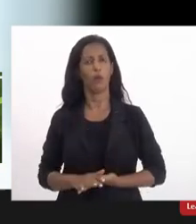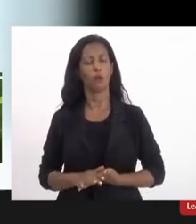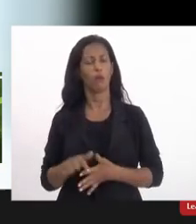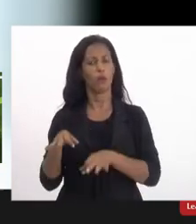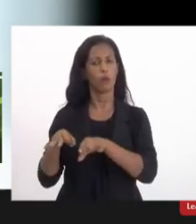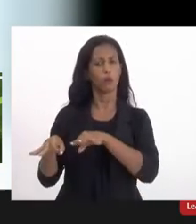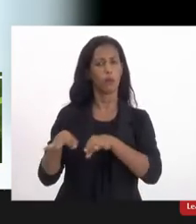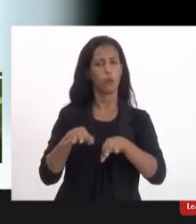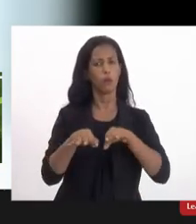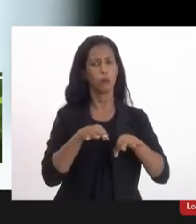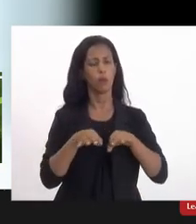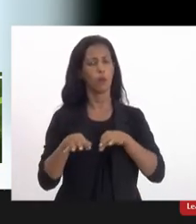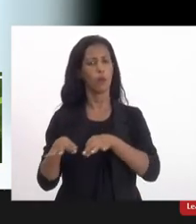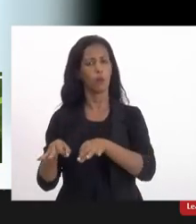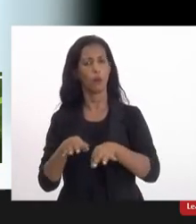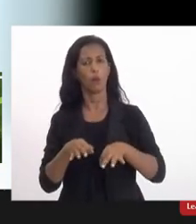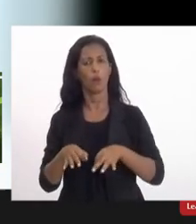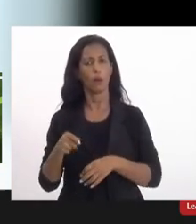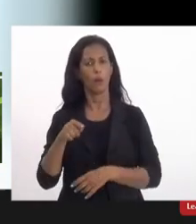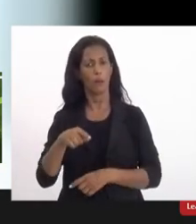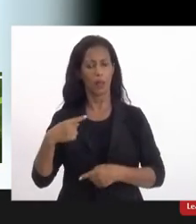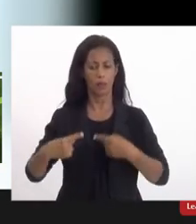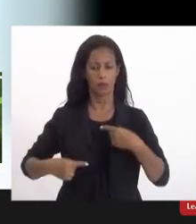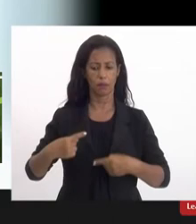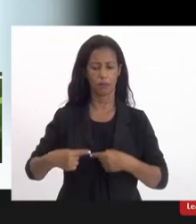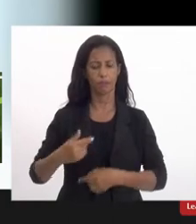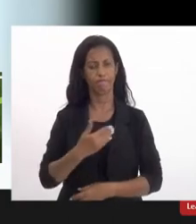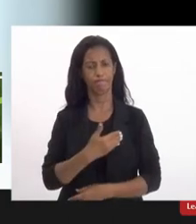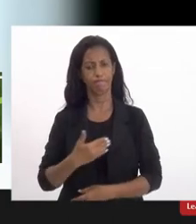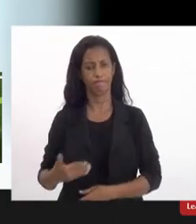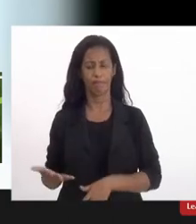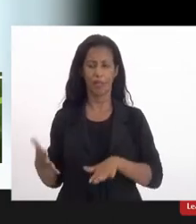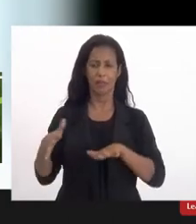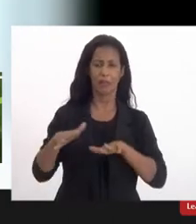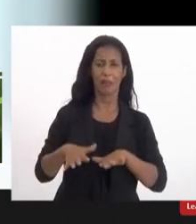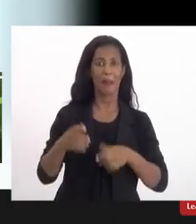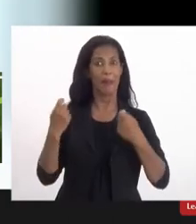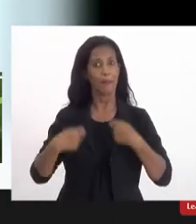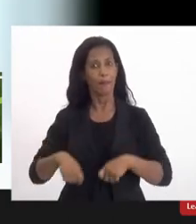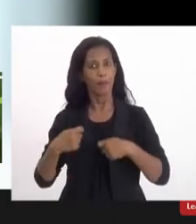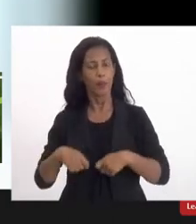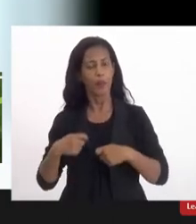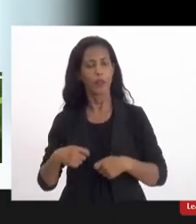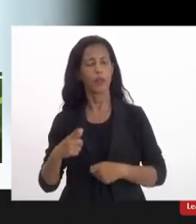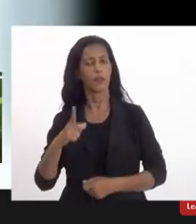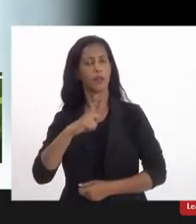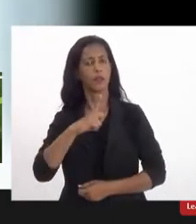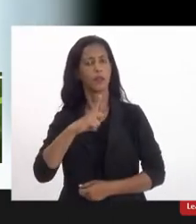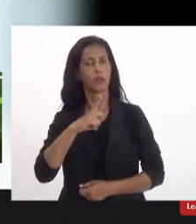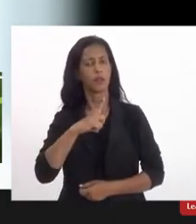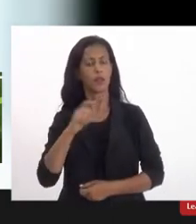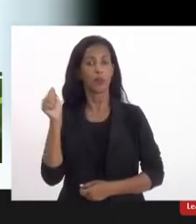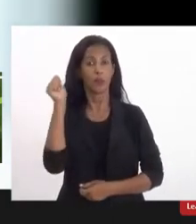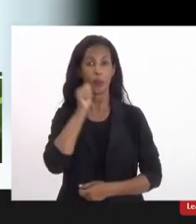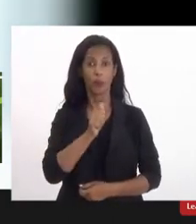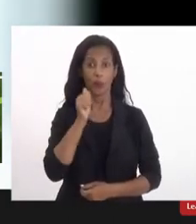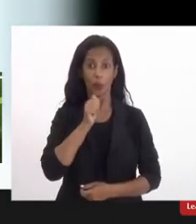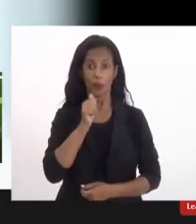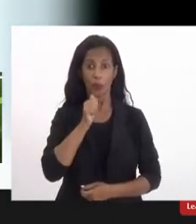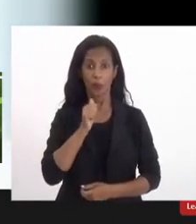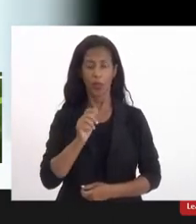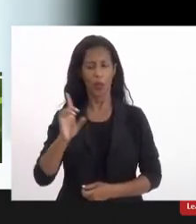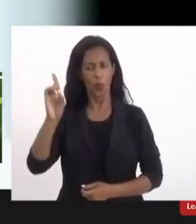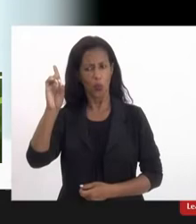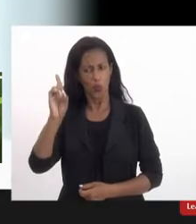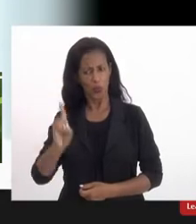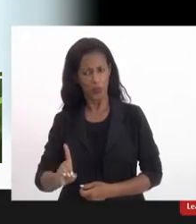elaboração desses projetos, para essa política pública, para essa implementação, porque é importante que se tenha mulheres com